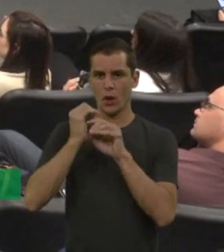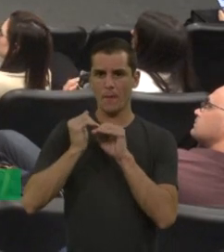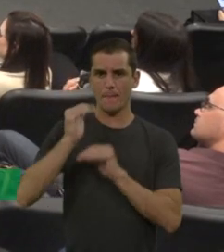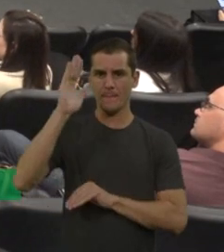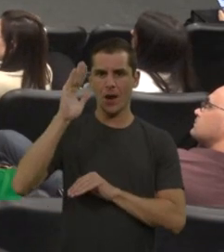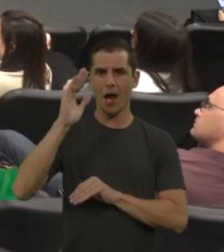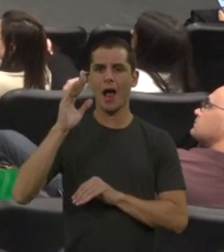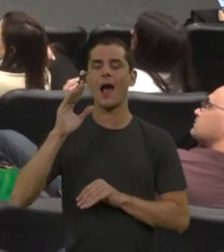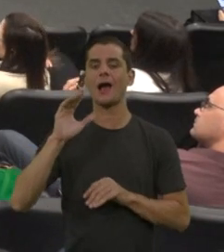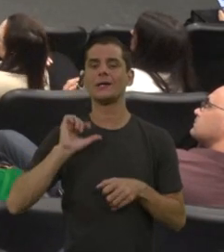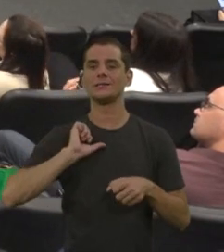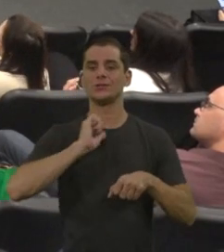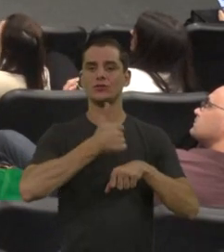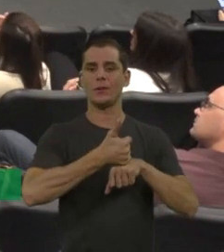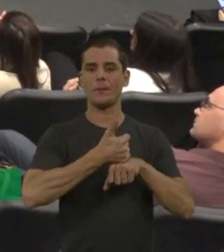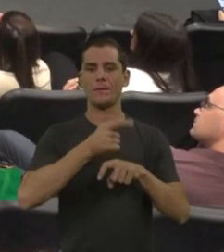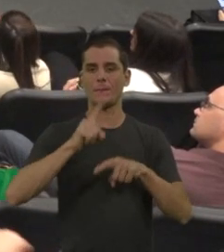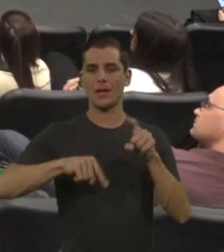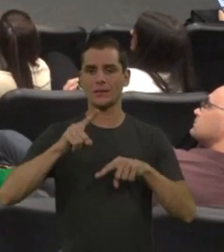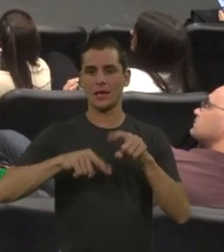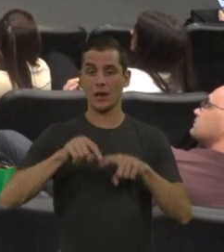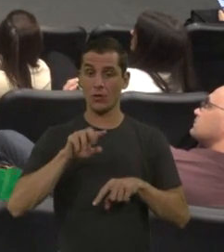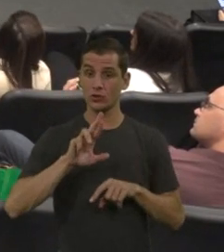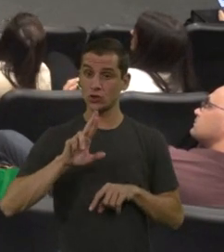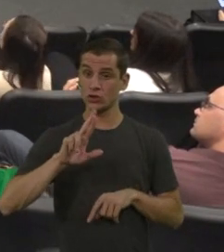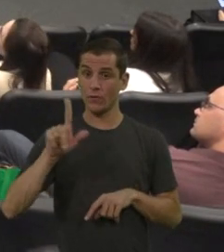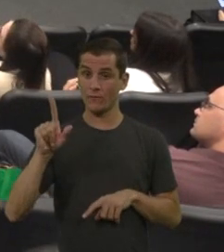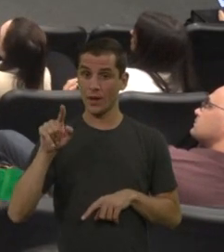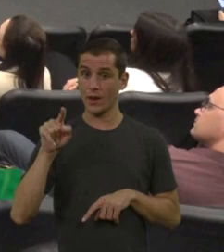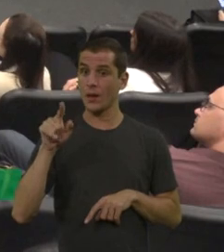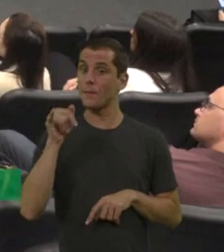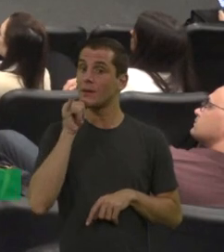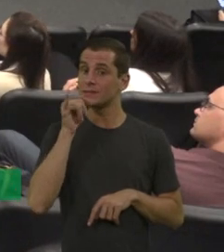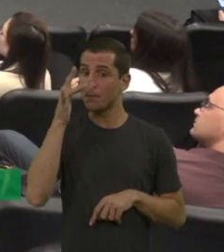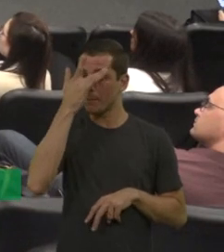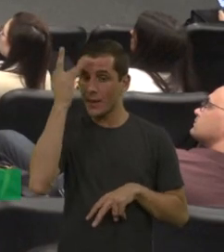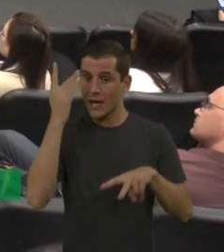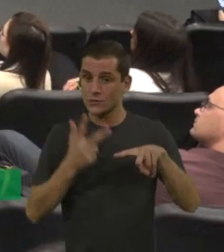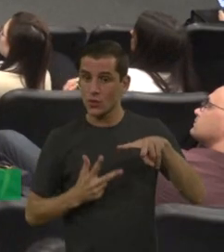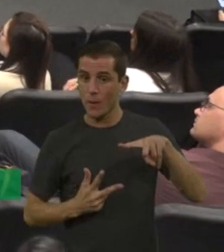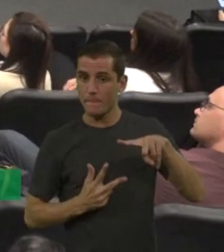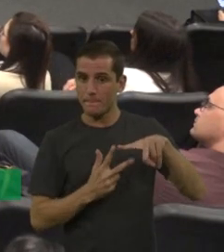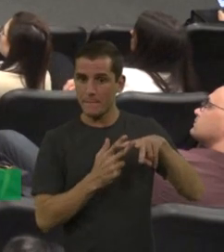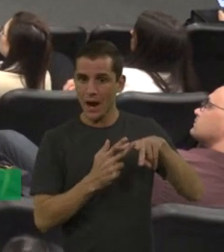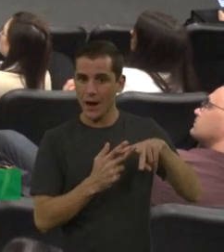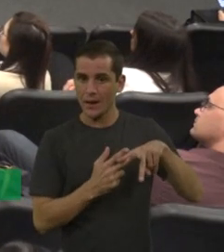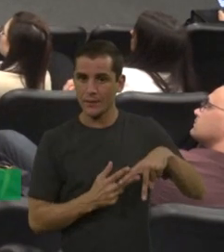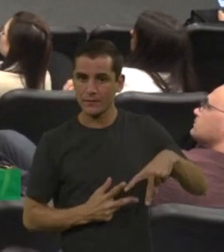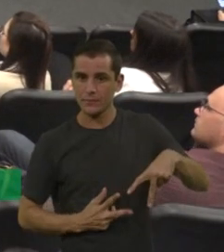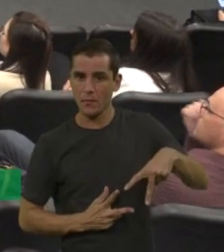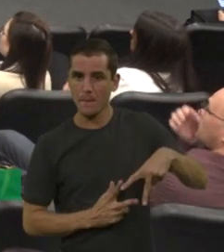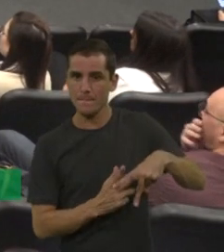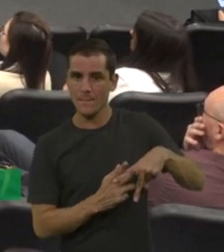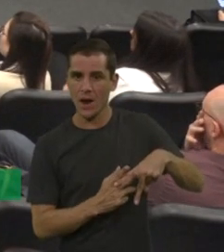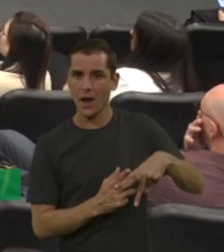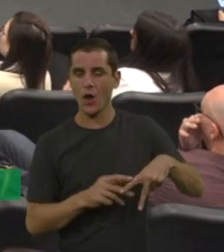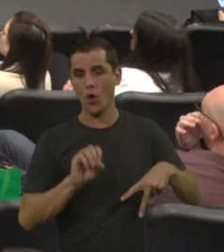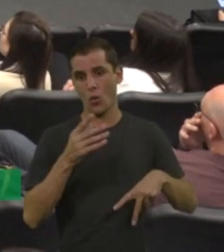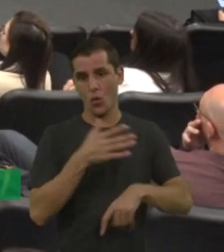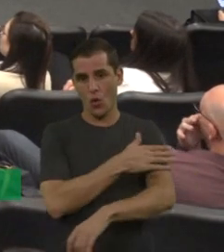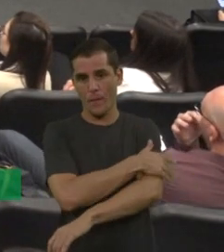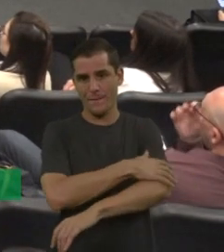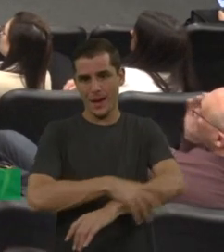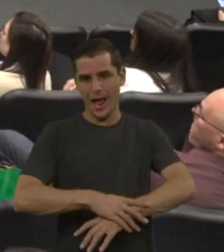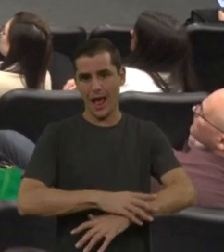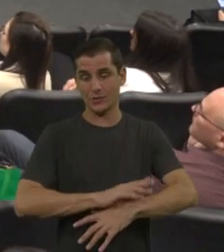prótese é diferente da prótese de amputados. A prótese de amputados substitui o